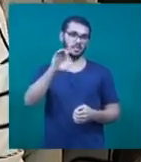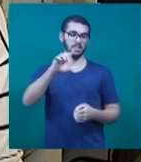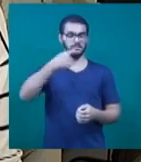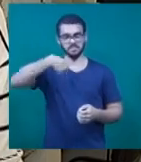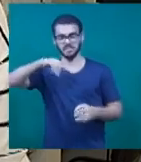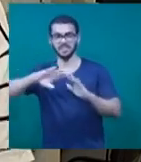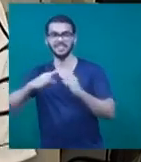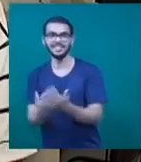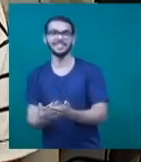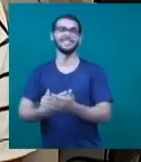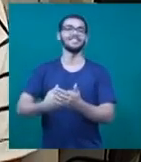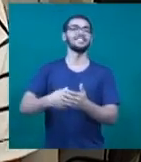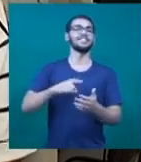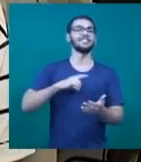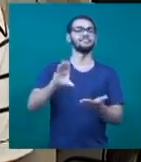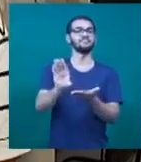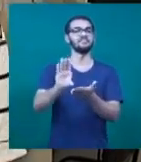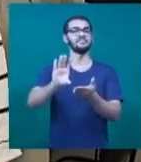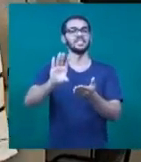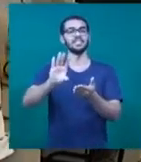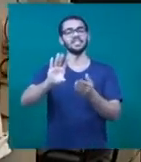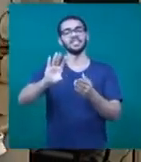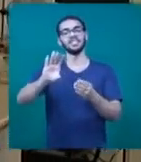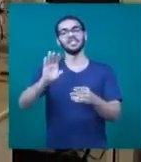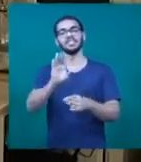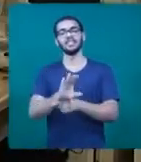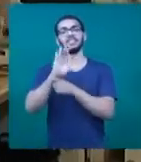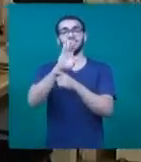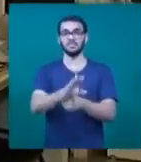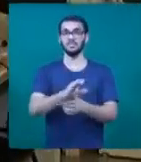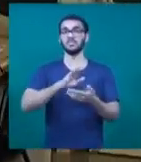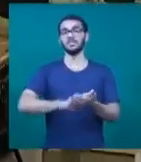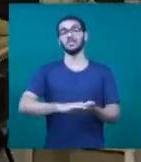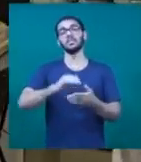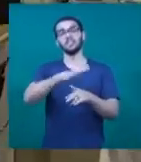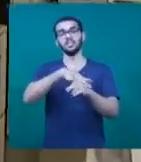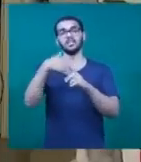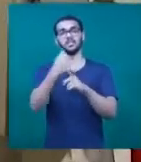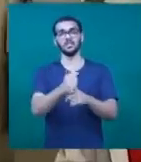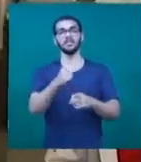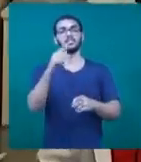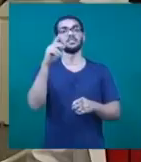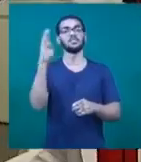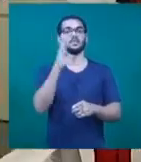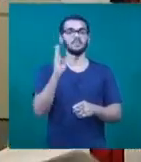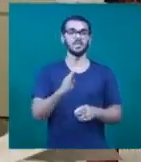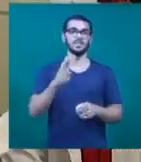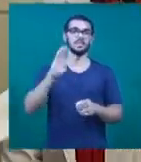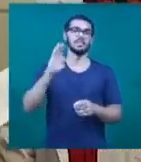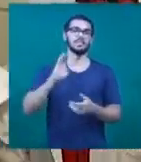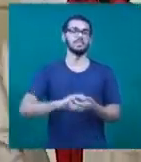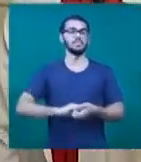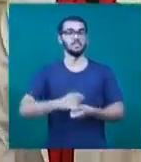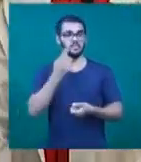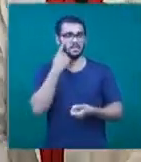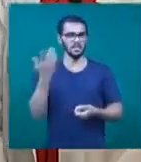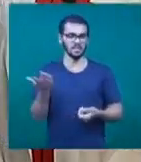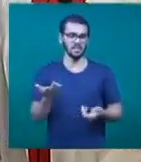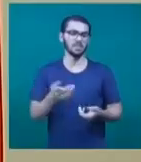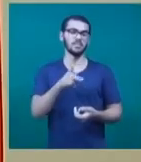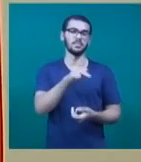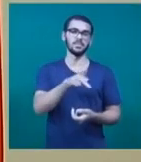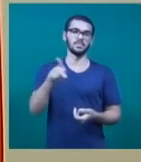Sociedade Brasileira para o Progresso da Ciência. Quem tem os detalhes é a Ana Bonetti, professora do Instituto de Genética e Bioquímica da UFO.